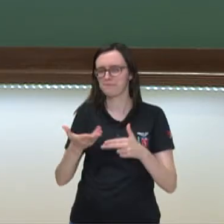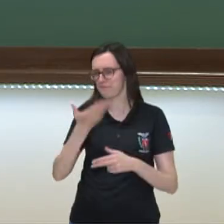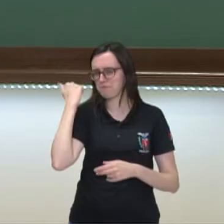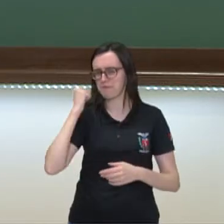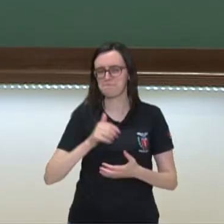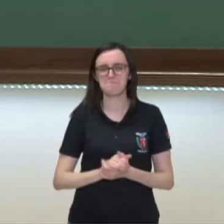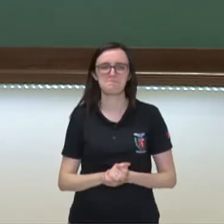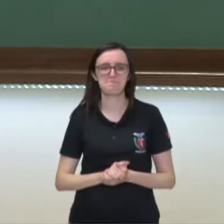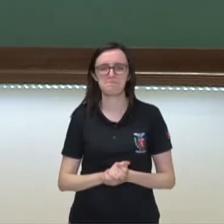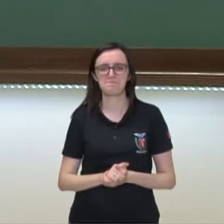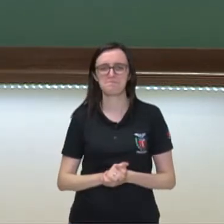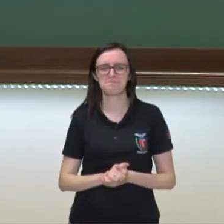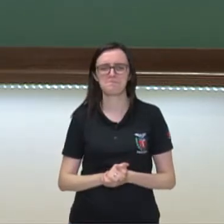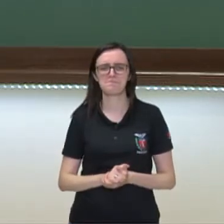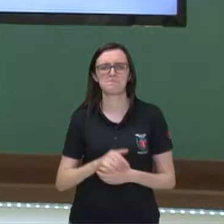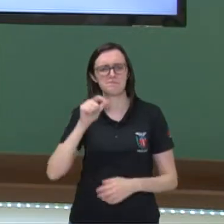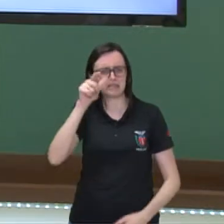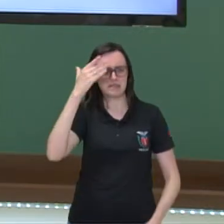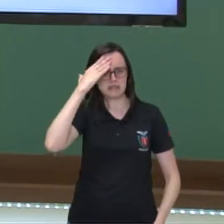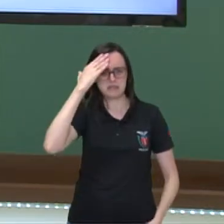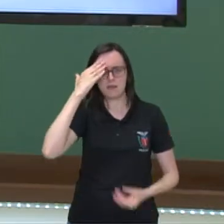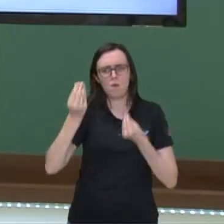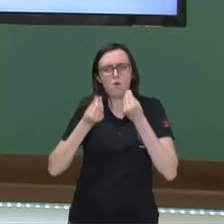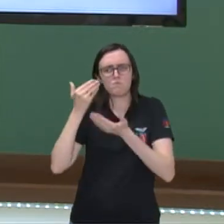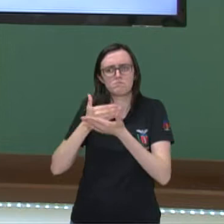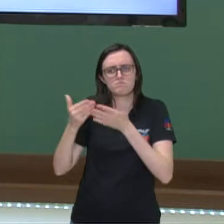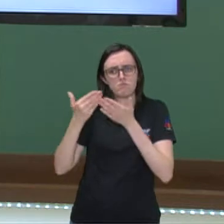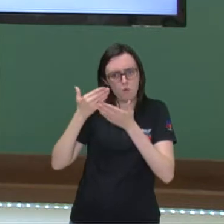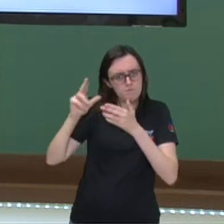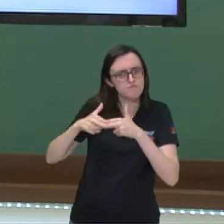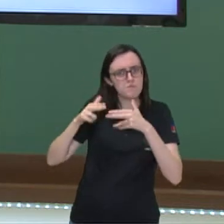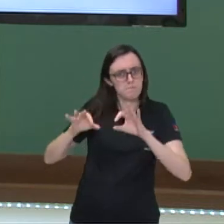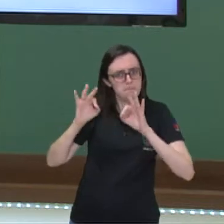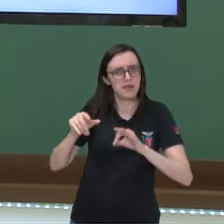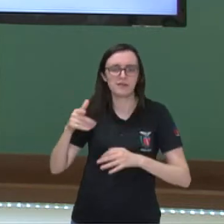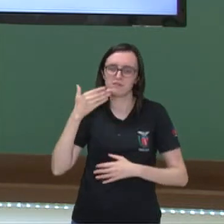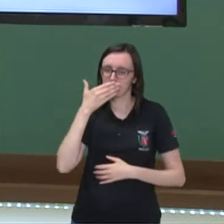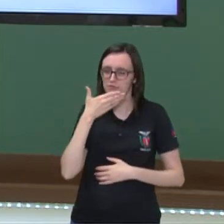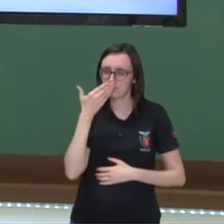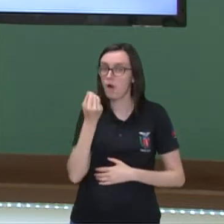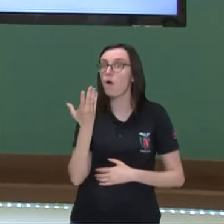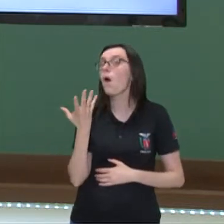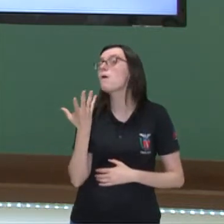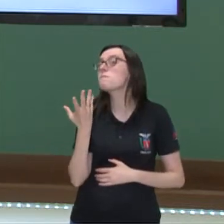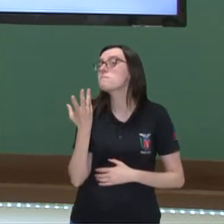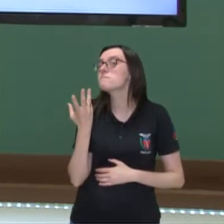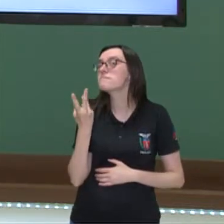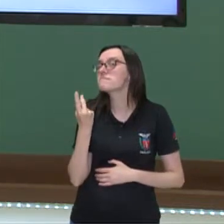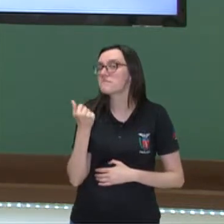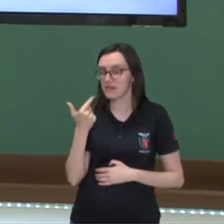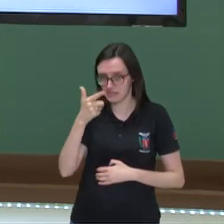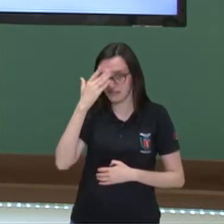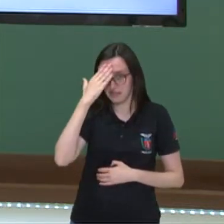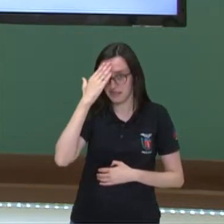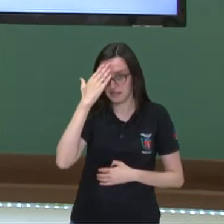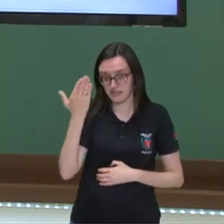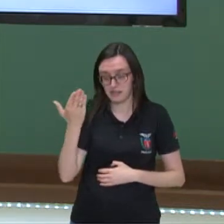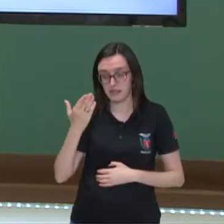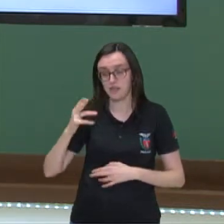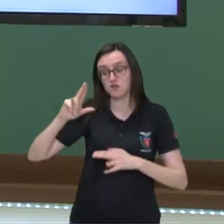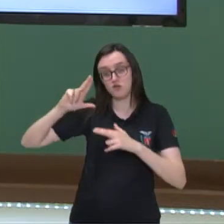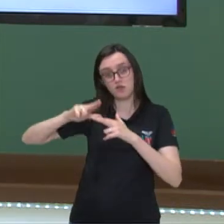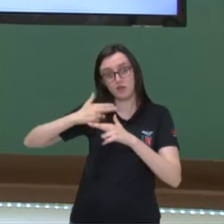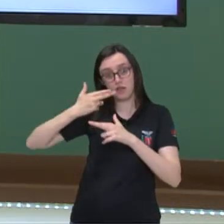Vamos lá? Você sabe como nasceu essa gostosura? Pois é, né? O